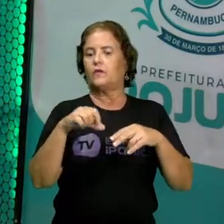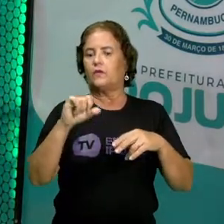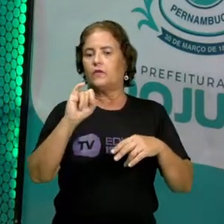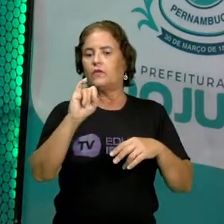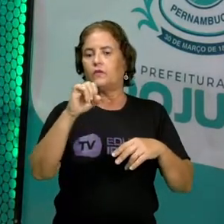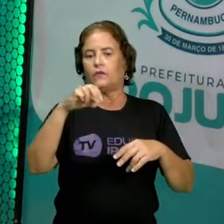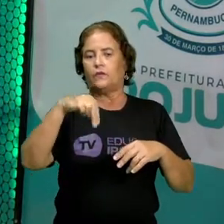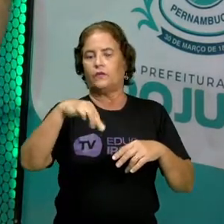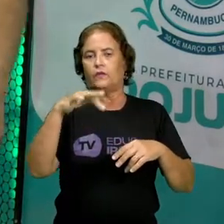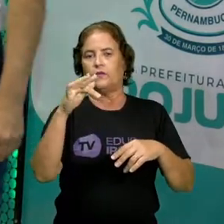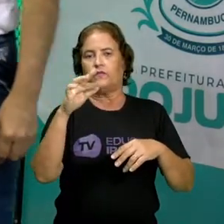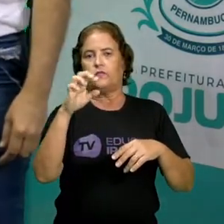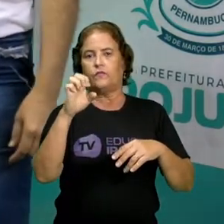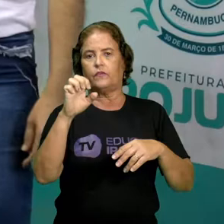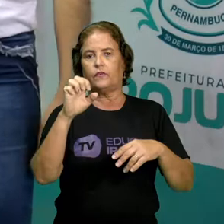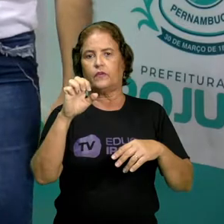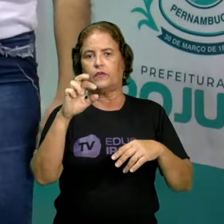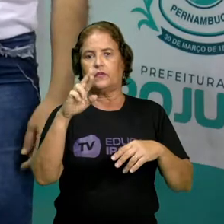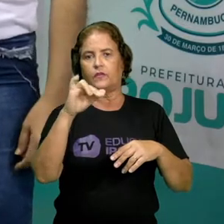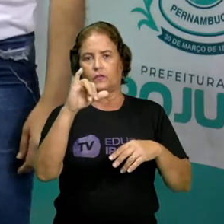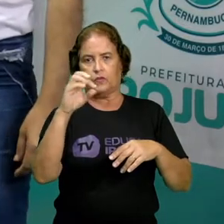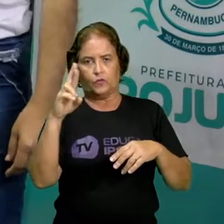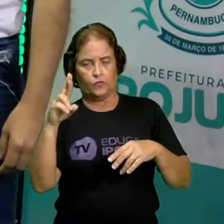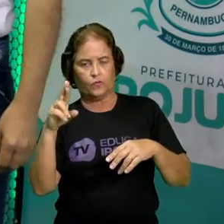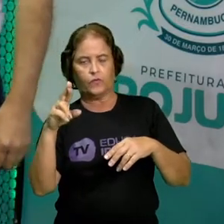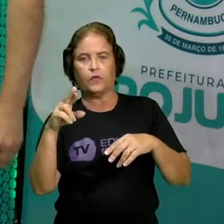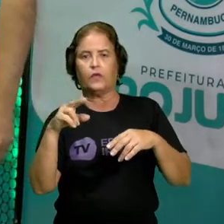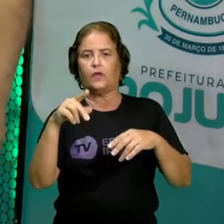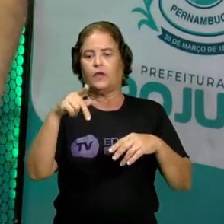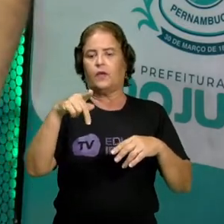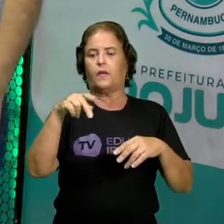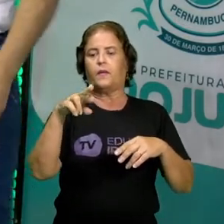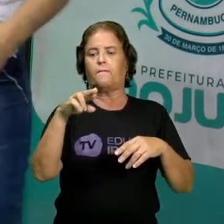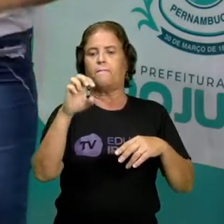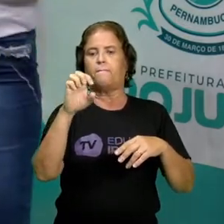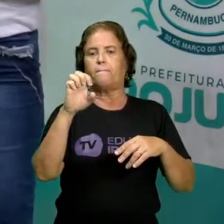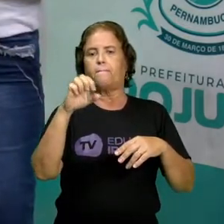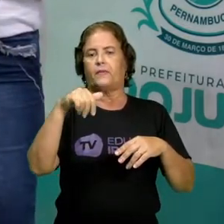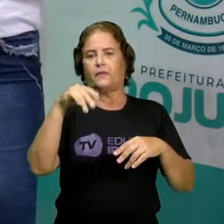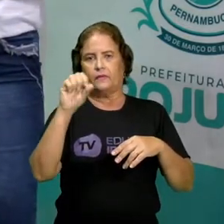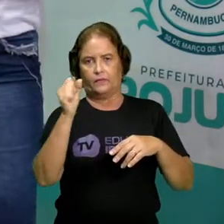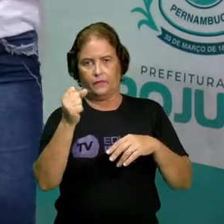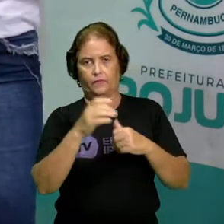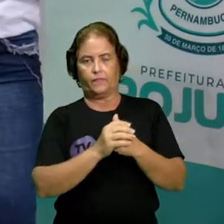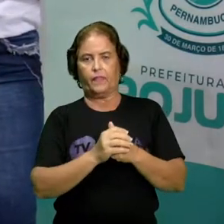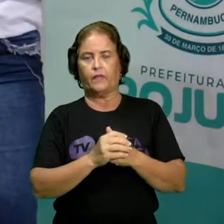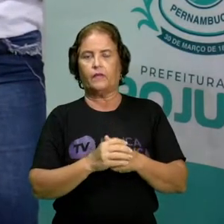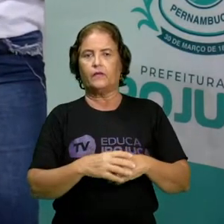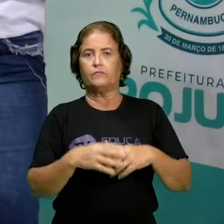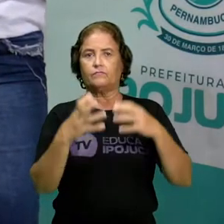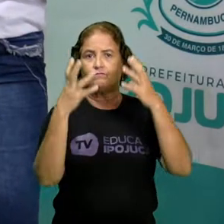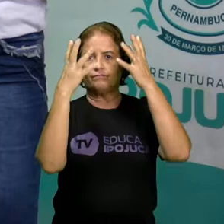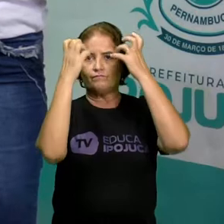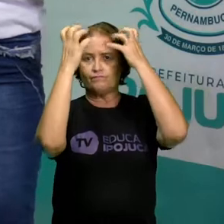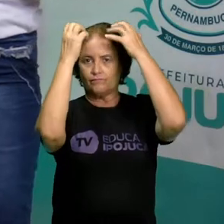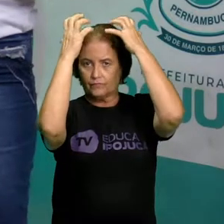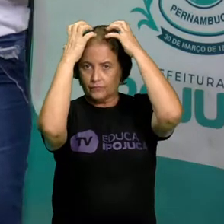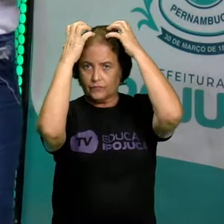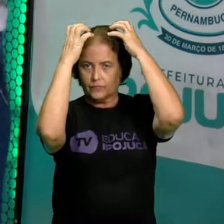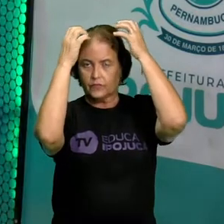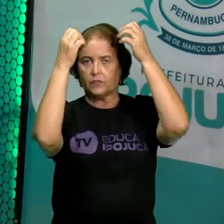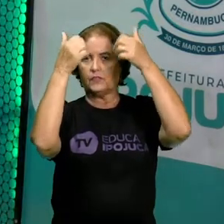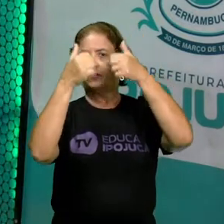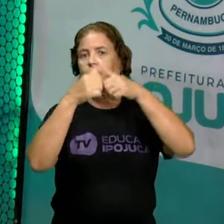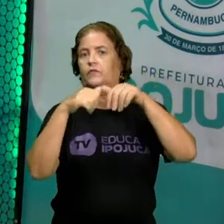ele fica na cabeça, isso mesmo, e é ele que comanda todo o nosso corpo.